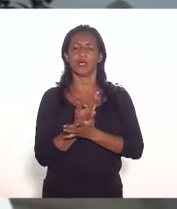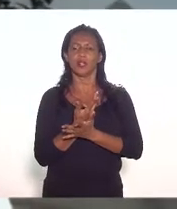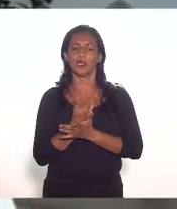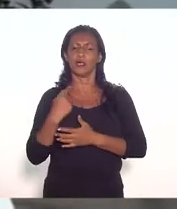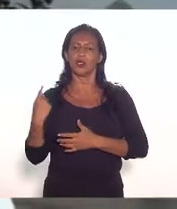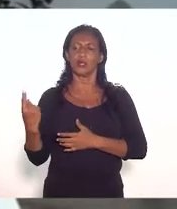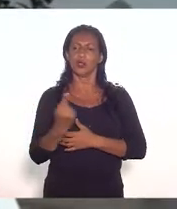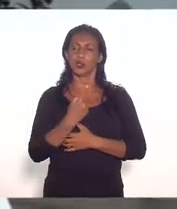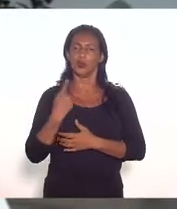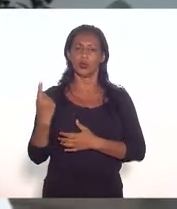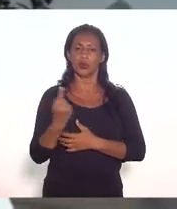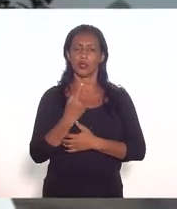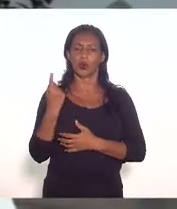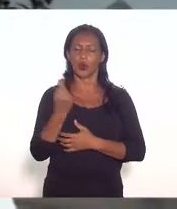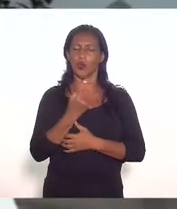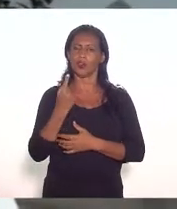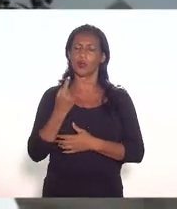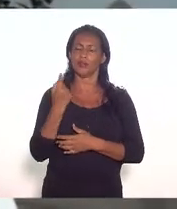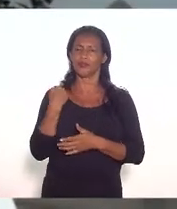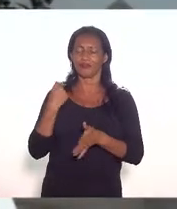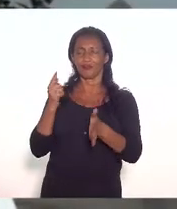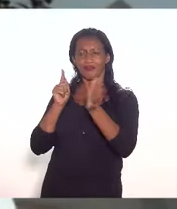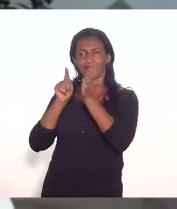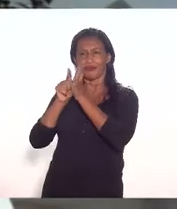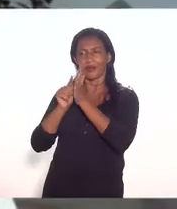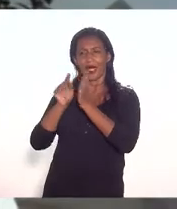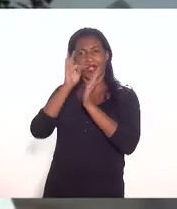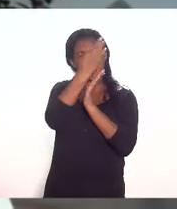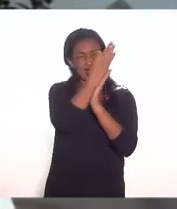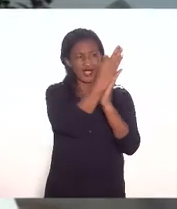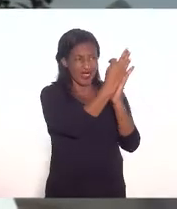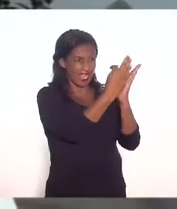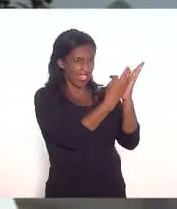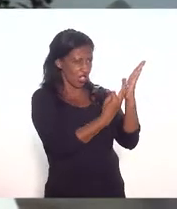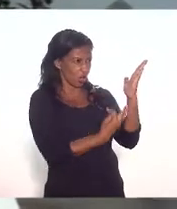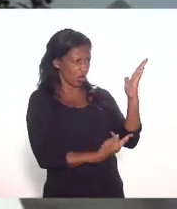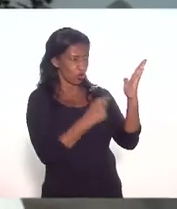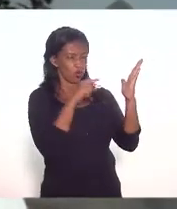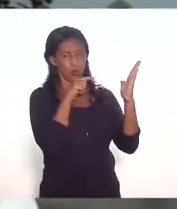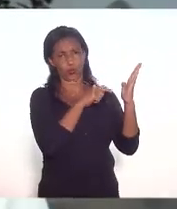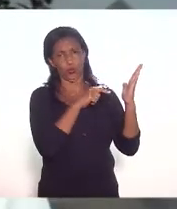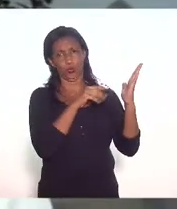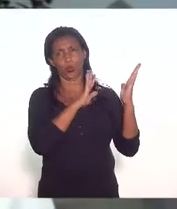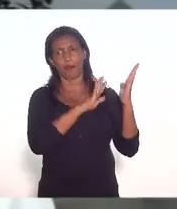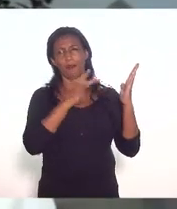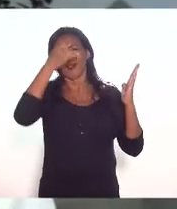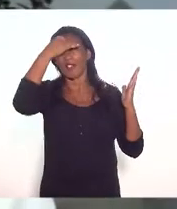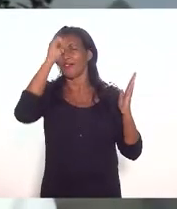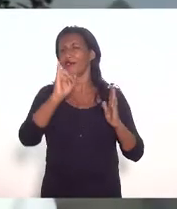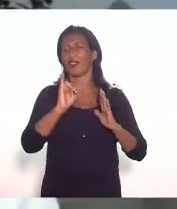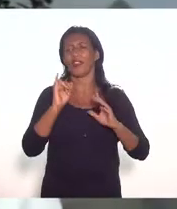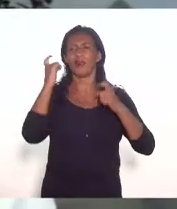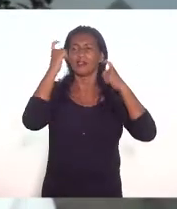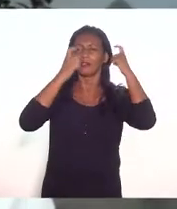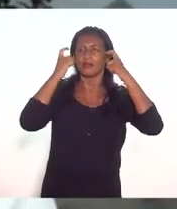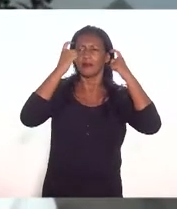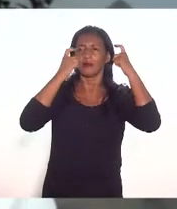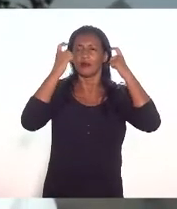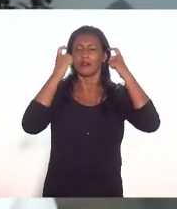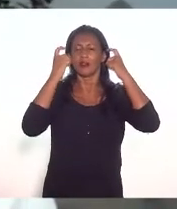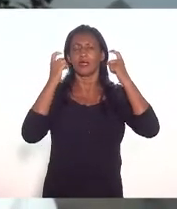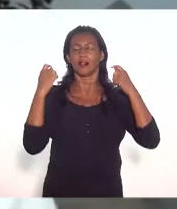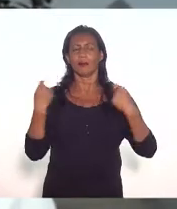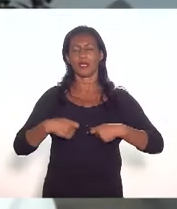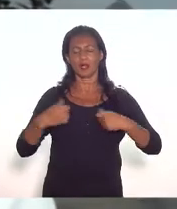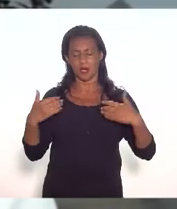teríamos que questionar o texto aprovado enfim e para evitar esse tipo de coisa eu acho que essa preocupação deve ser colocada